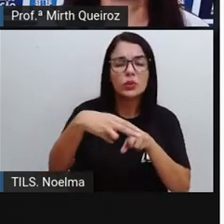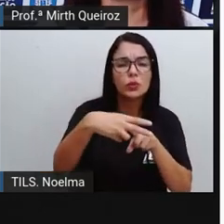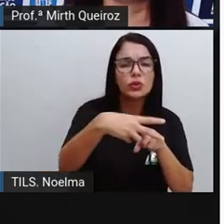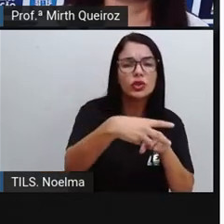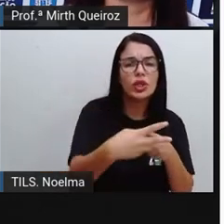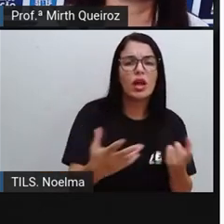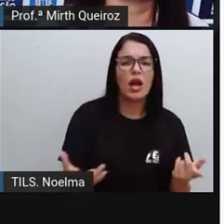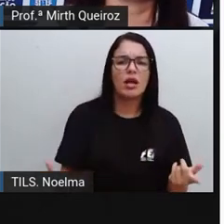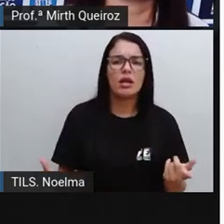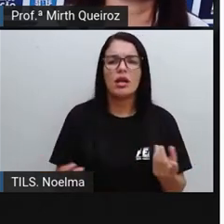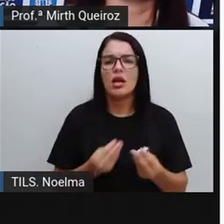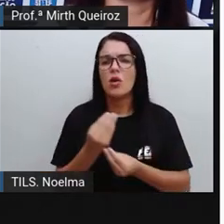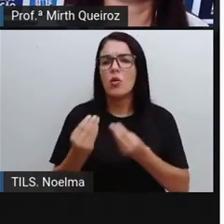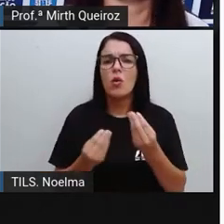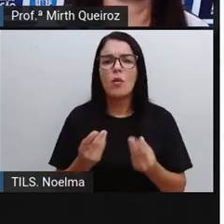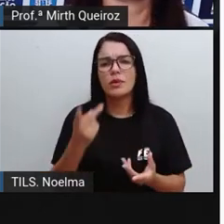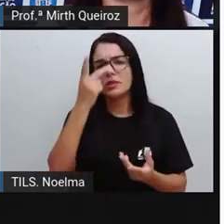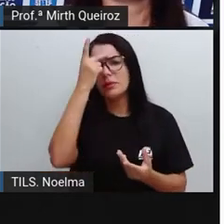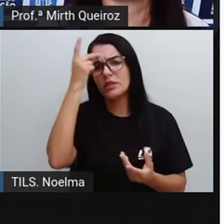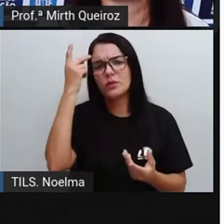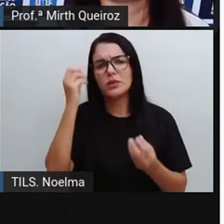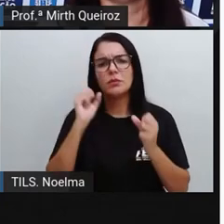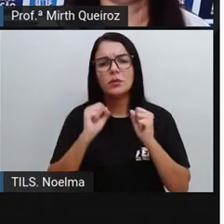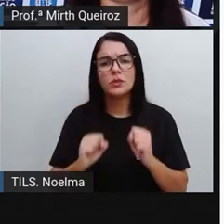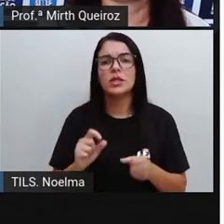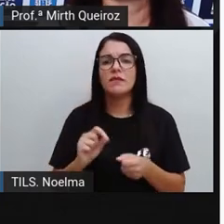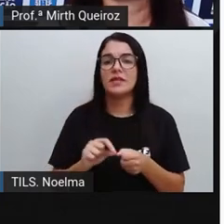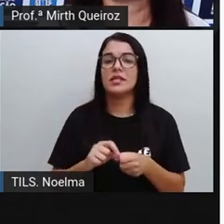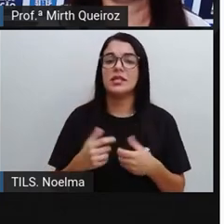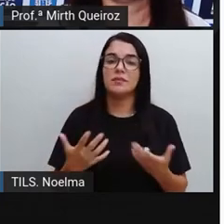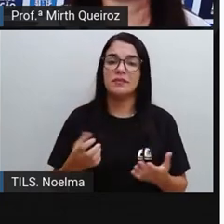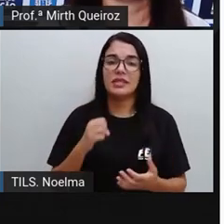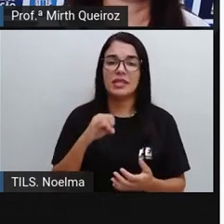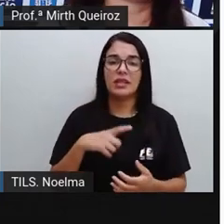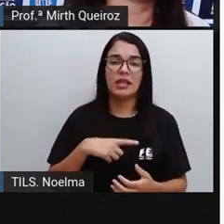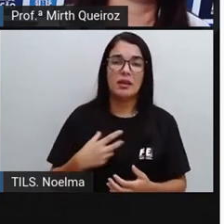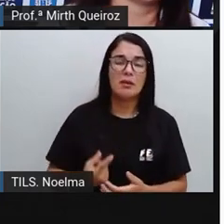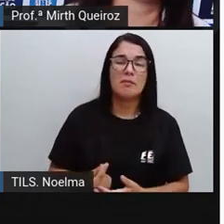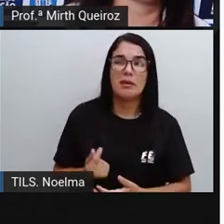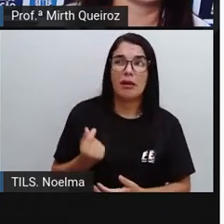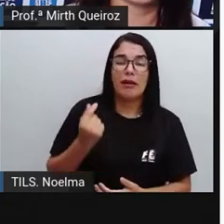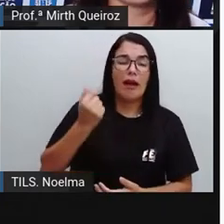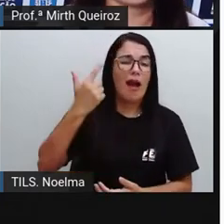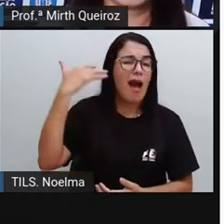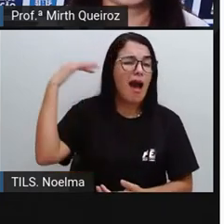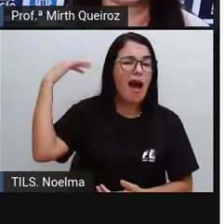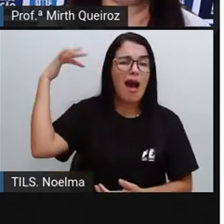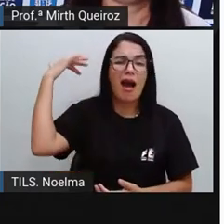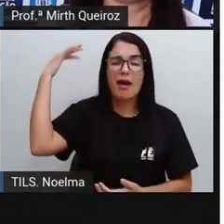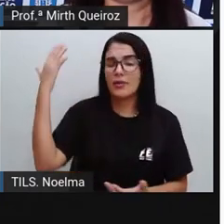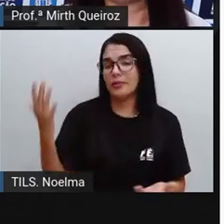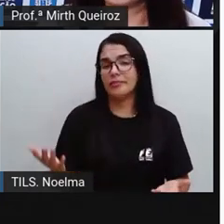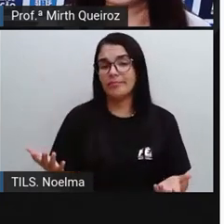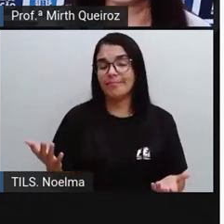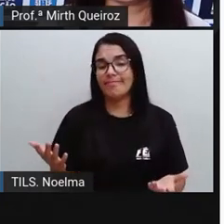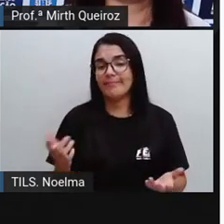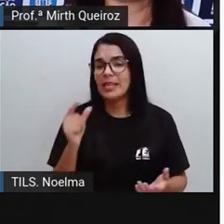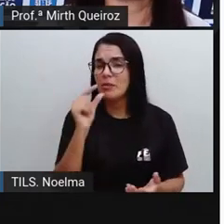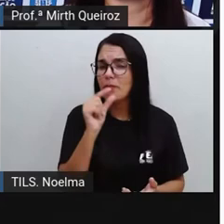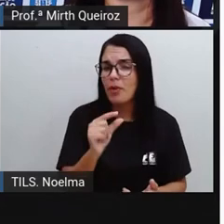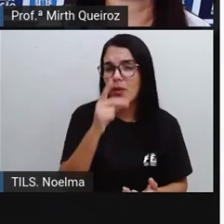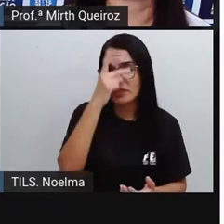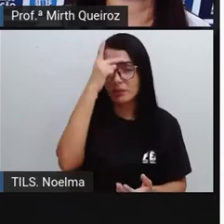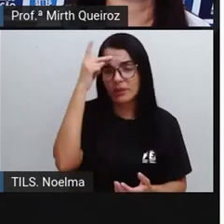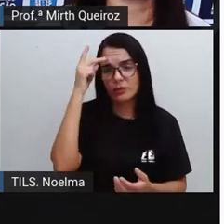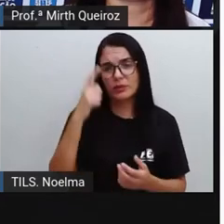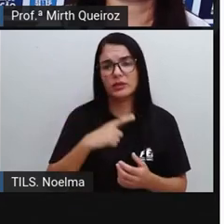Quantas pessoas Poderiam fazer Determinadas cirurgias Que tem preços Exorbitantes Altíssimos Poucas pessoas